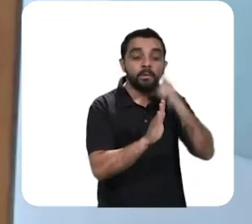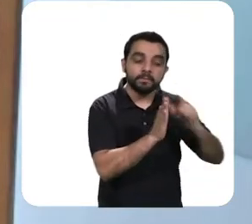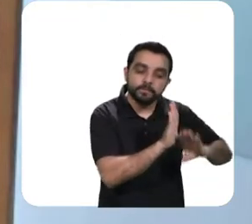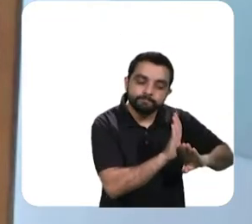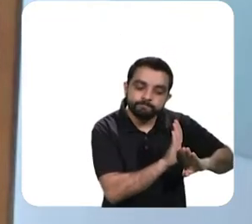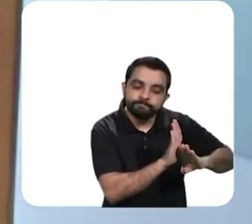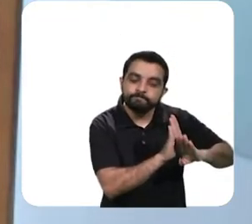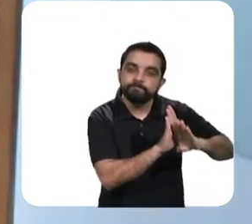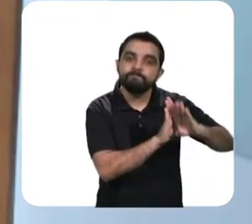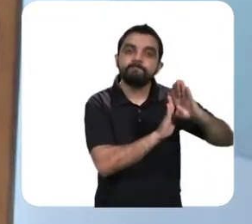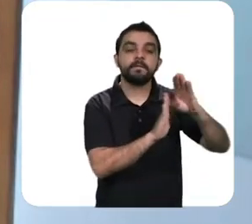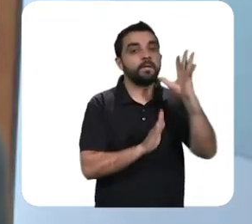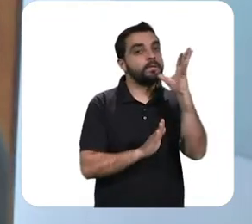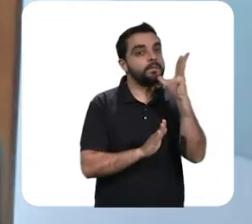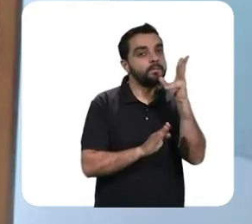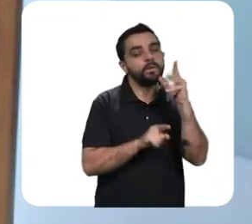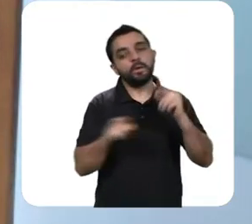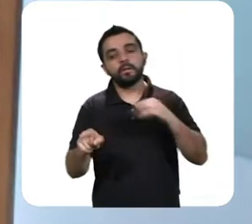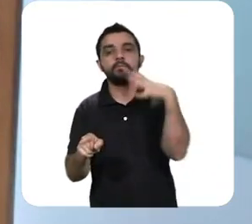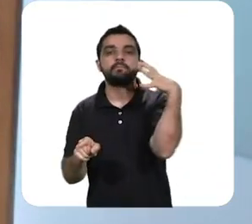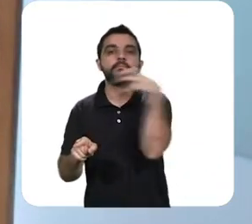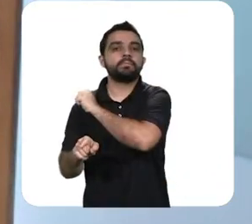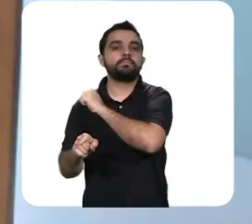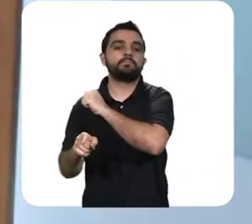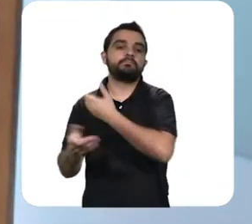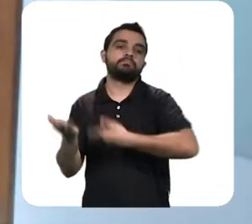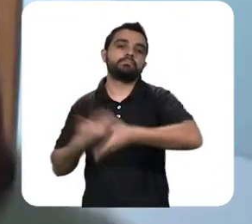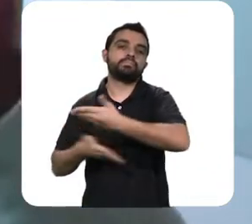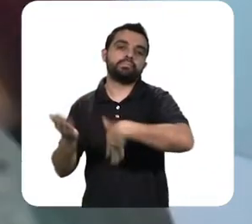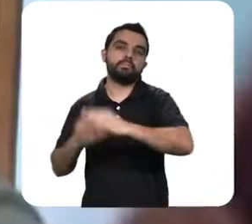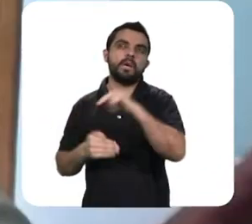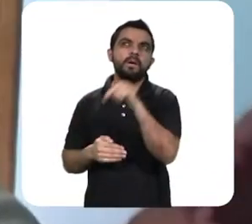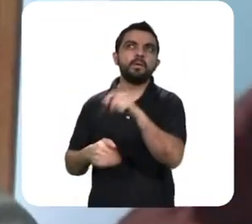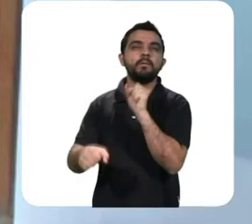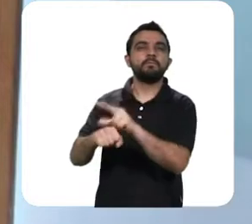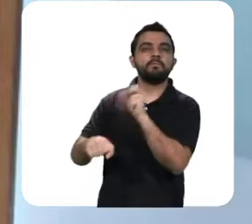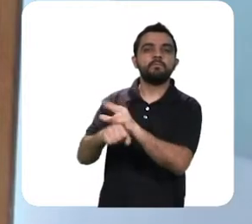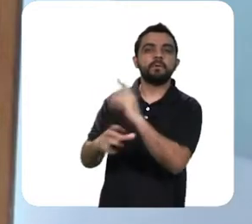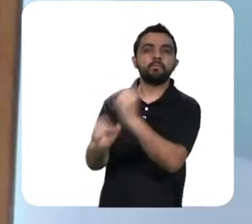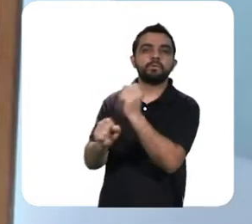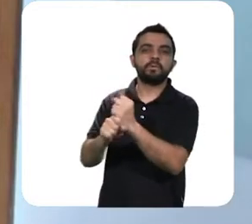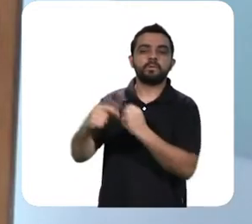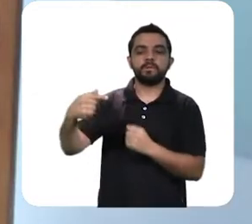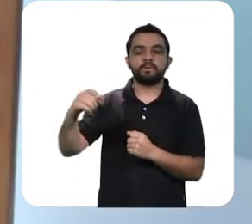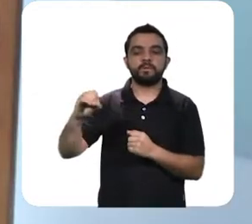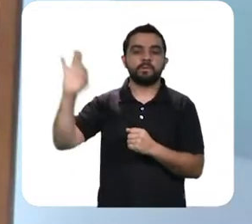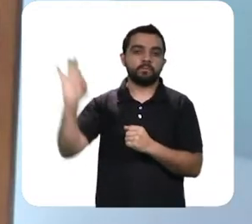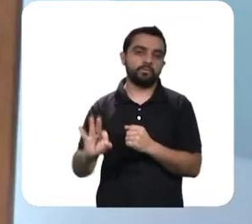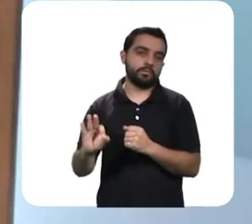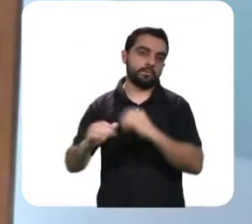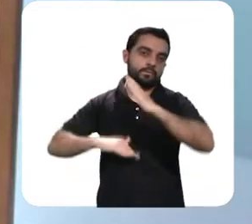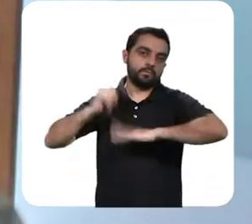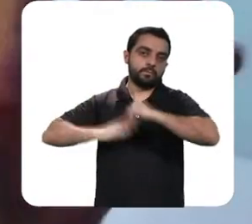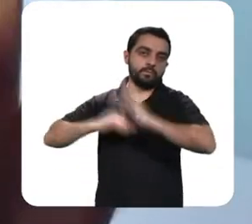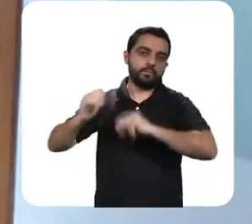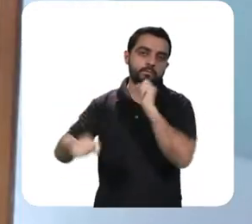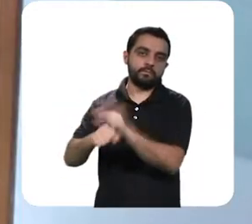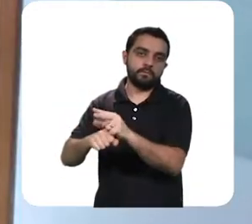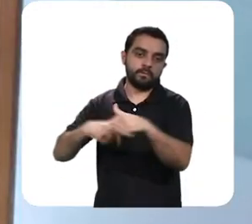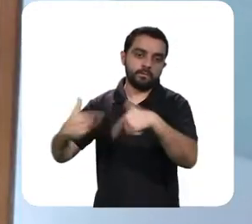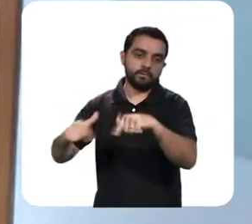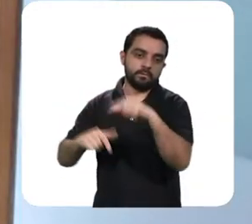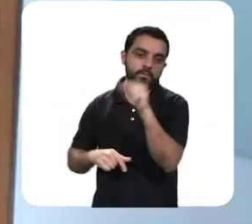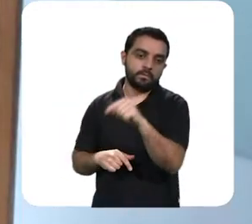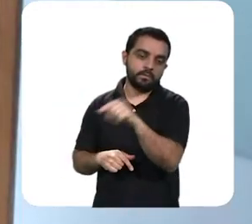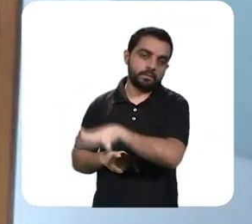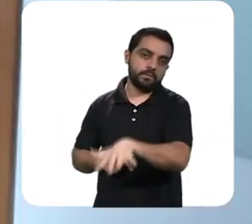no caso do Brasil emprega 70% da mão de obra aproximadamente e nos outros países a mesma coisa acho